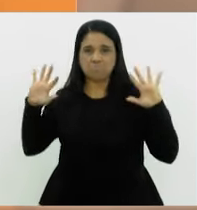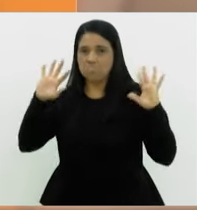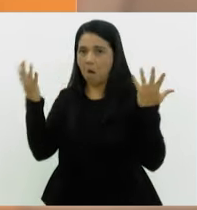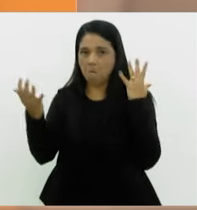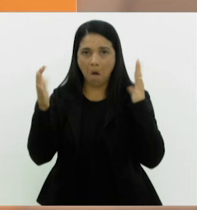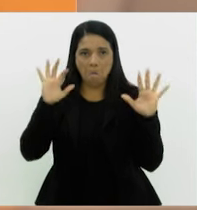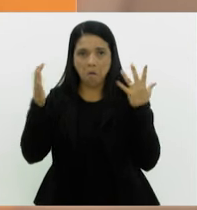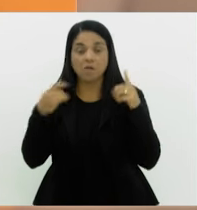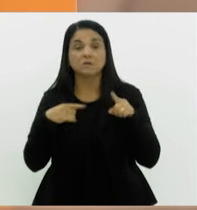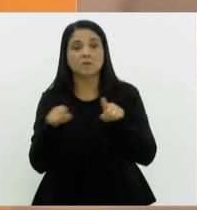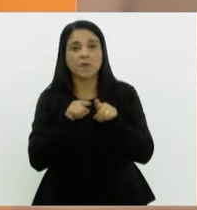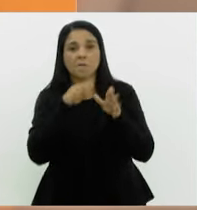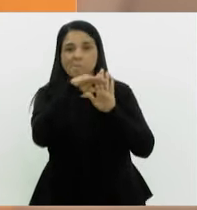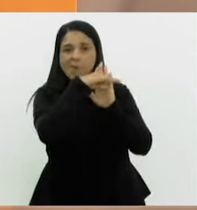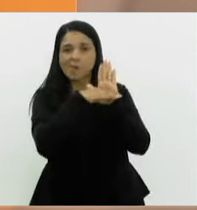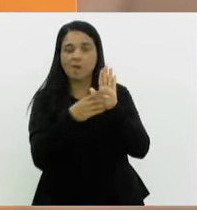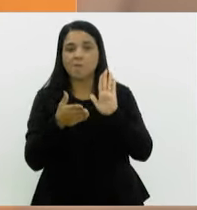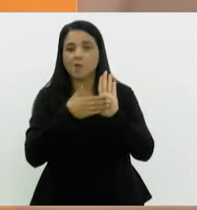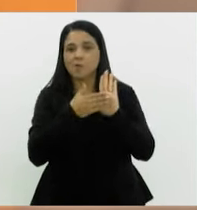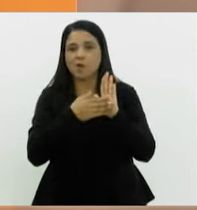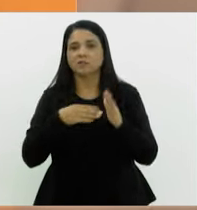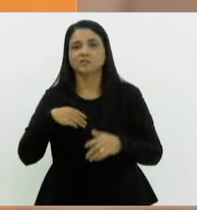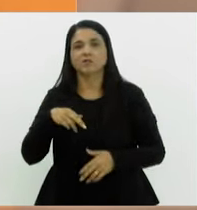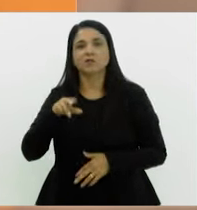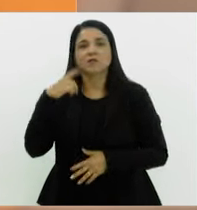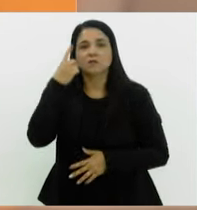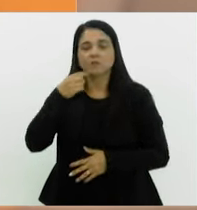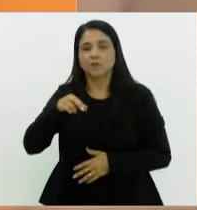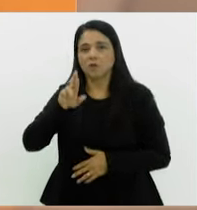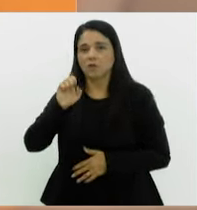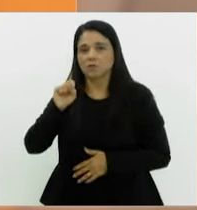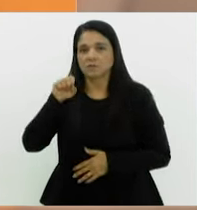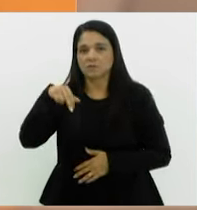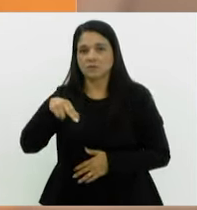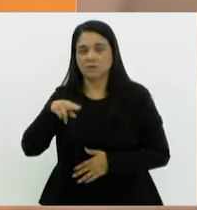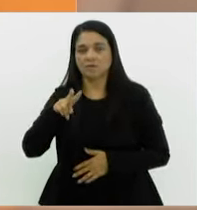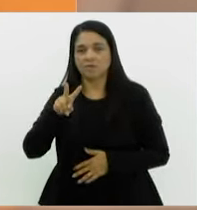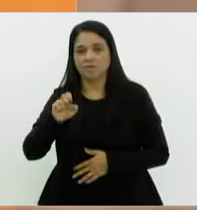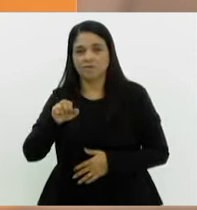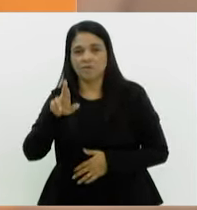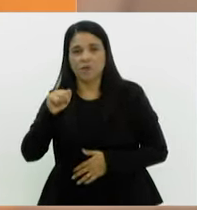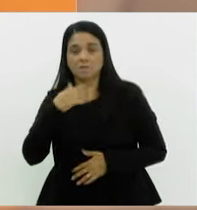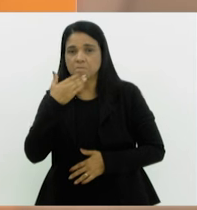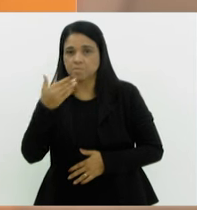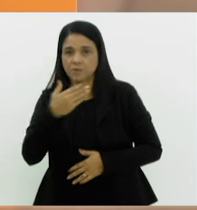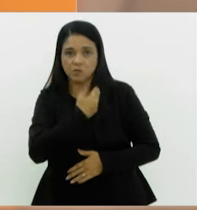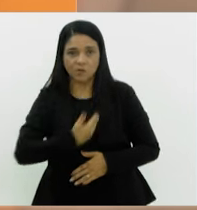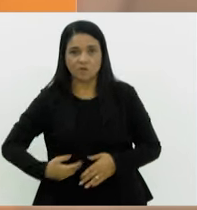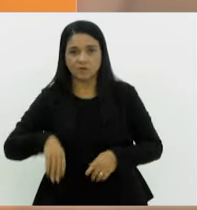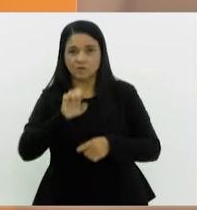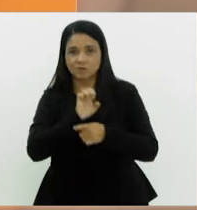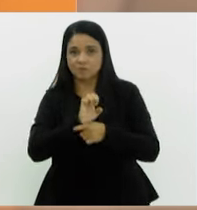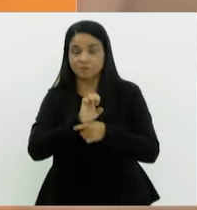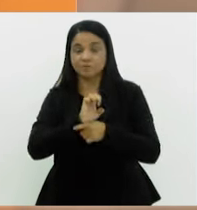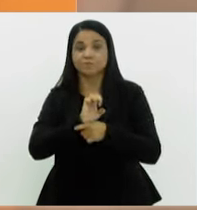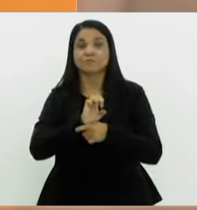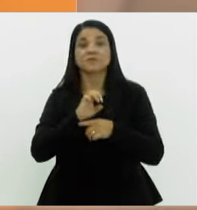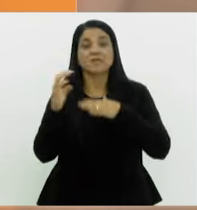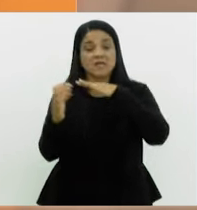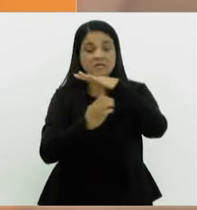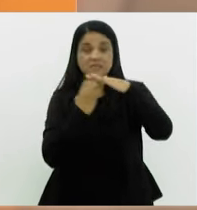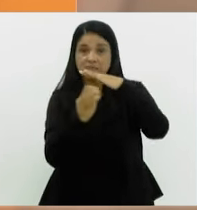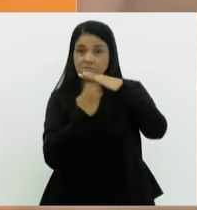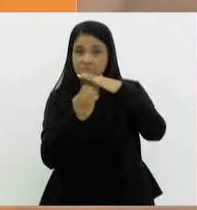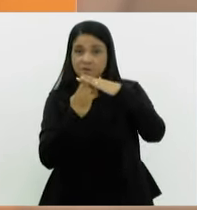Também na pauta, proposta do deputado Rosenberg Reis, que solicita que o governo do Estado determine que as empresas